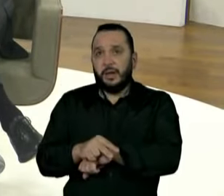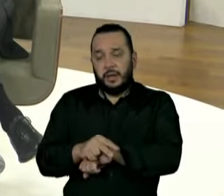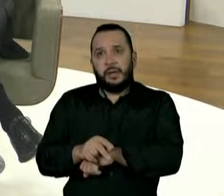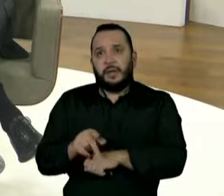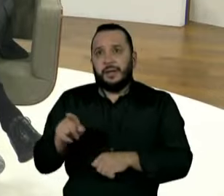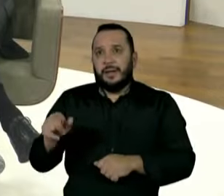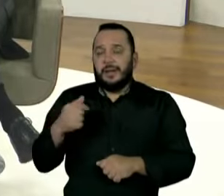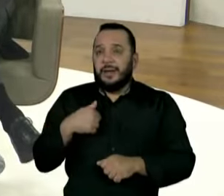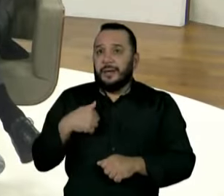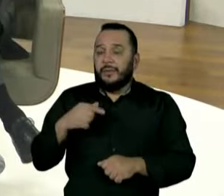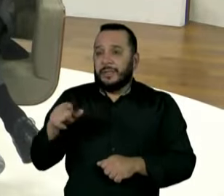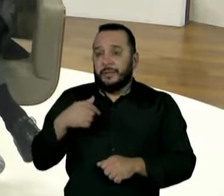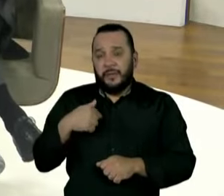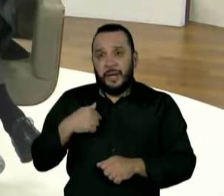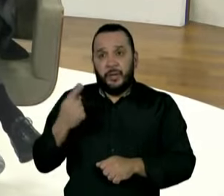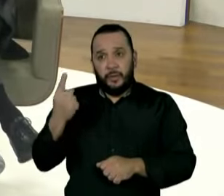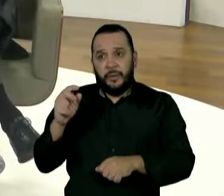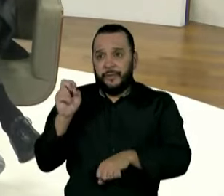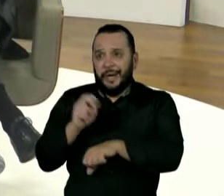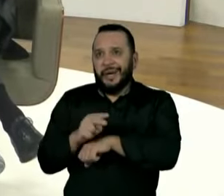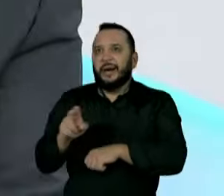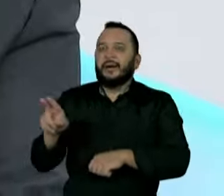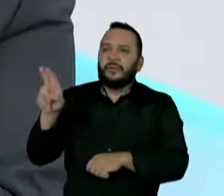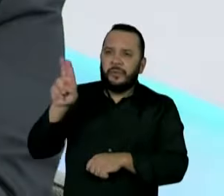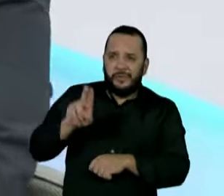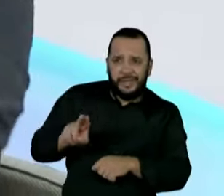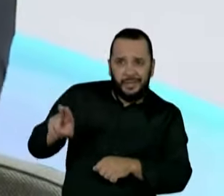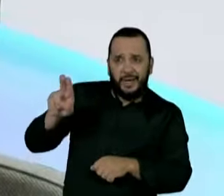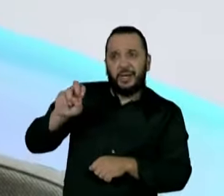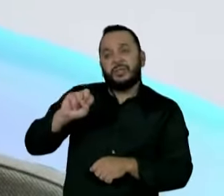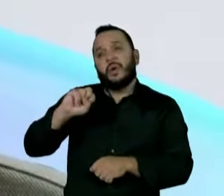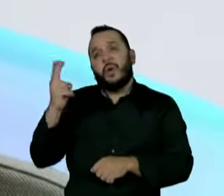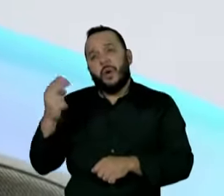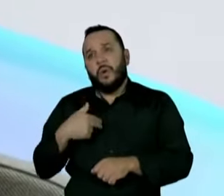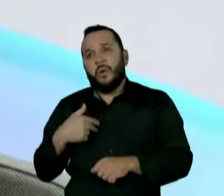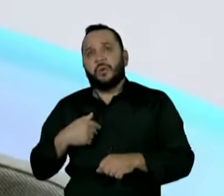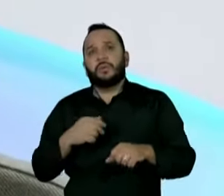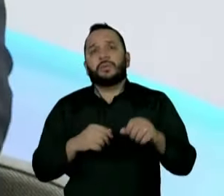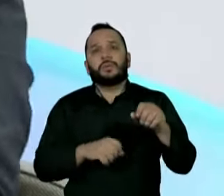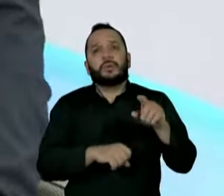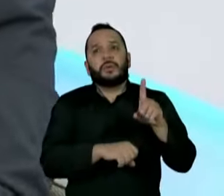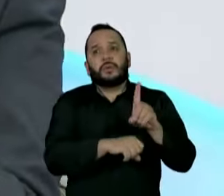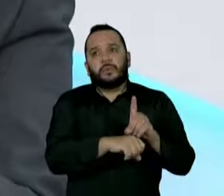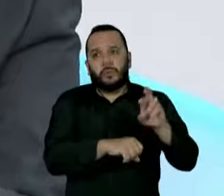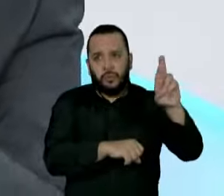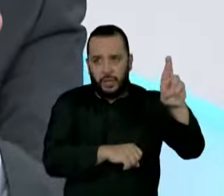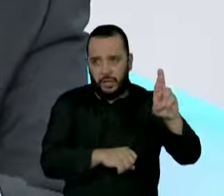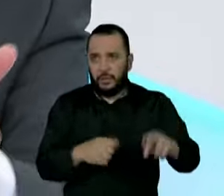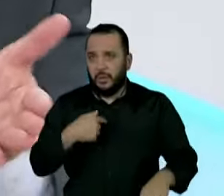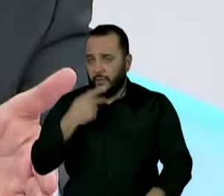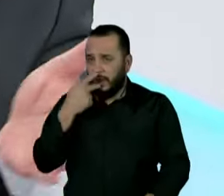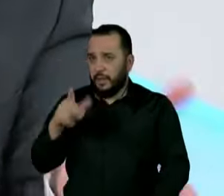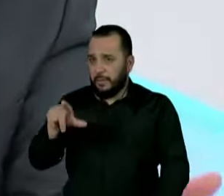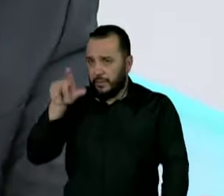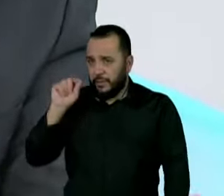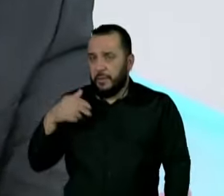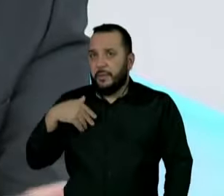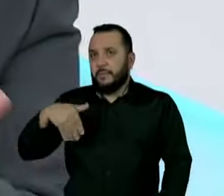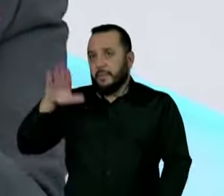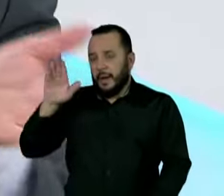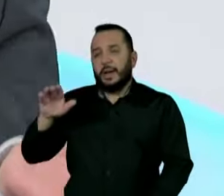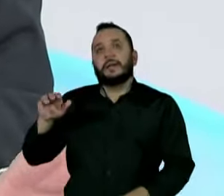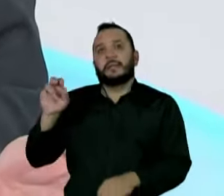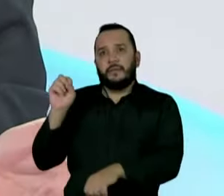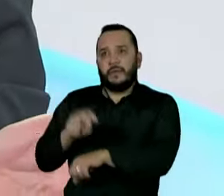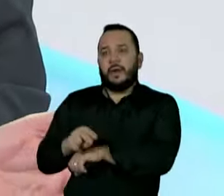garantir, você prefere garantir a vaga da faculdade ou a vaga do doutorado? Eu disse que eu preferia ter vagas, mais vagas para a